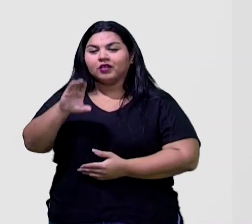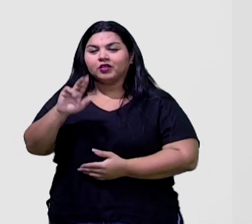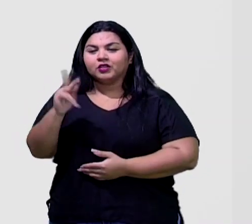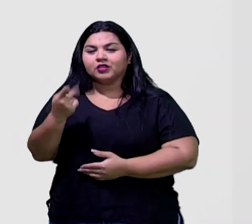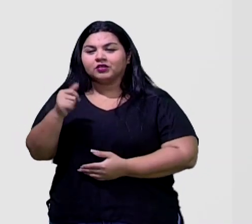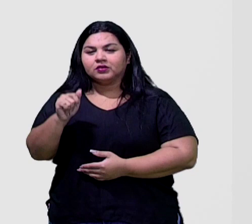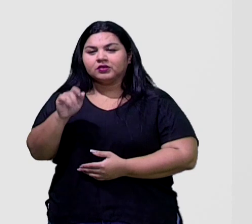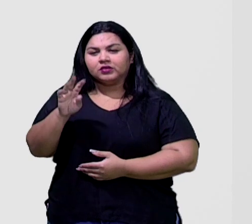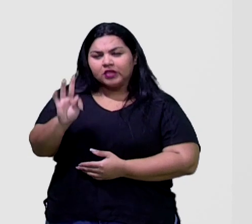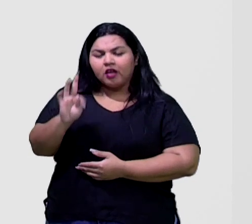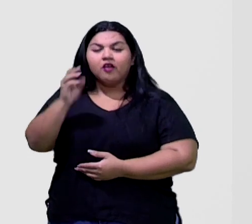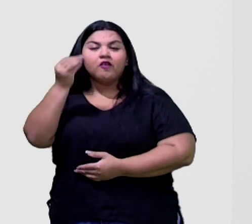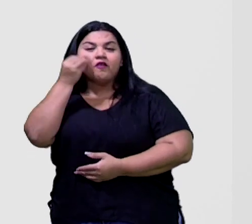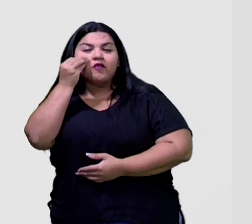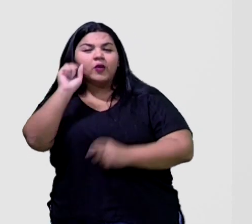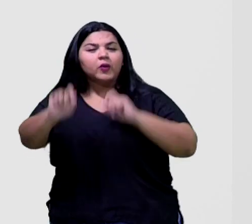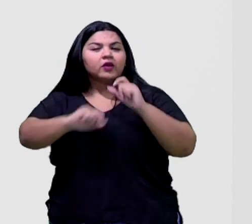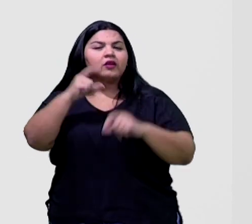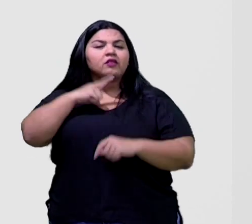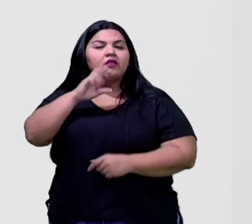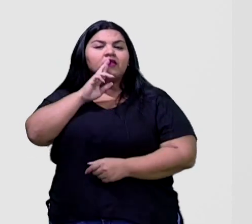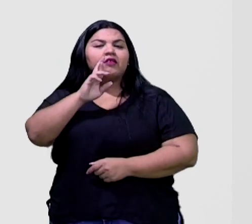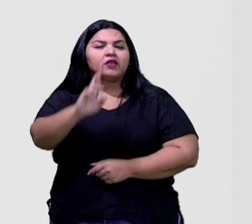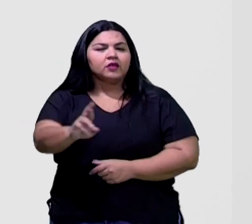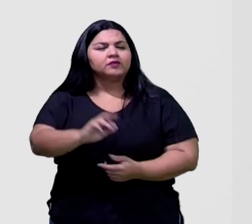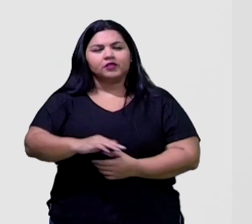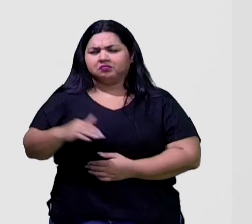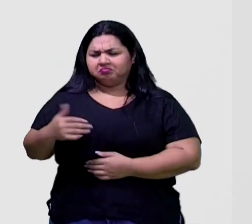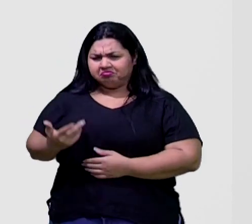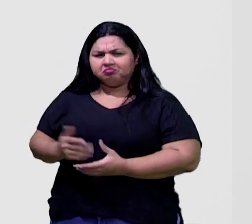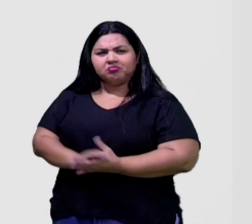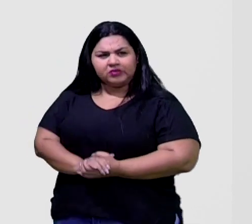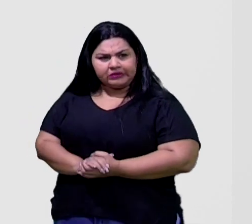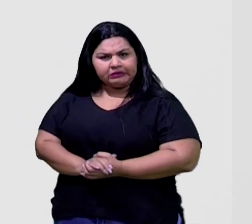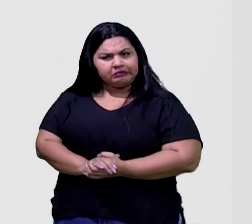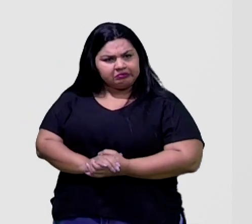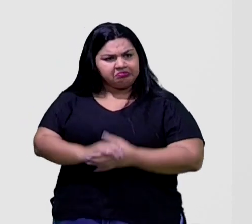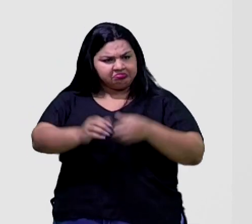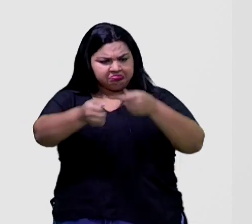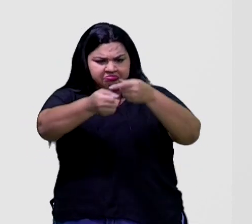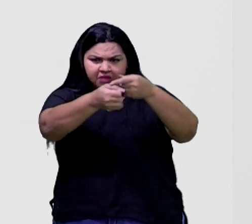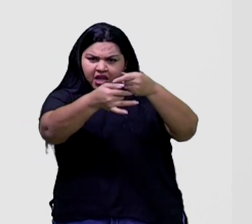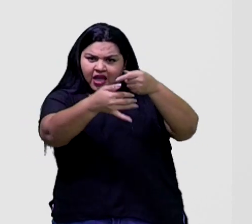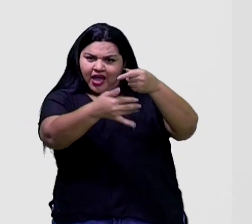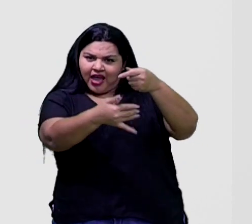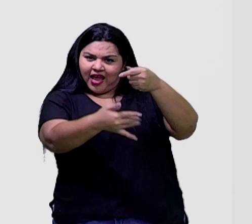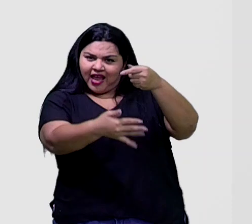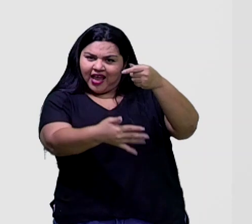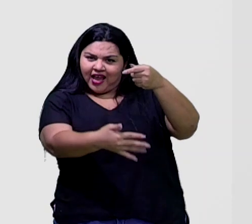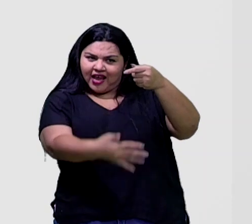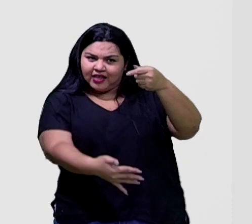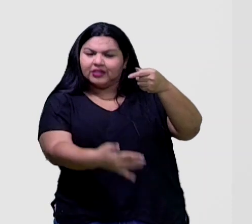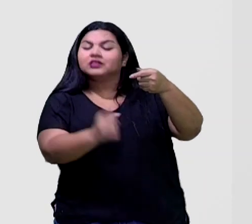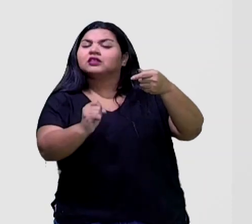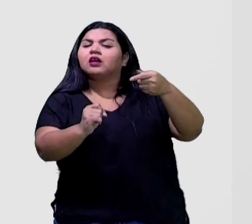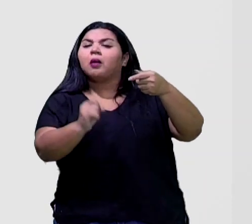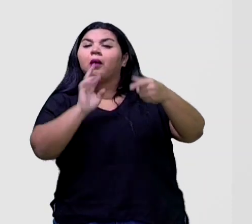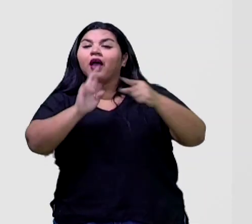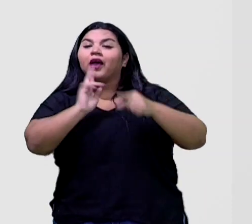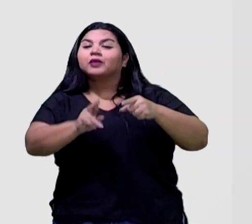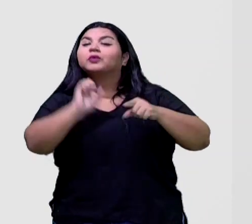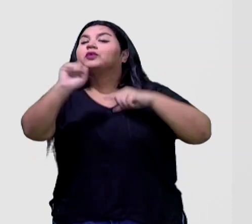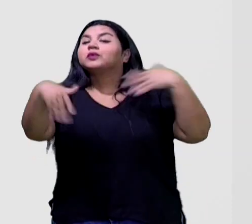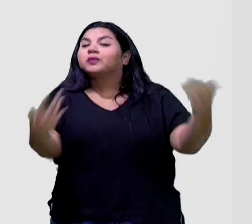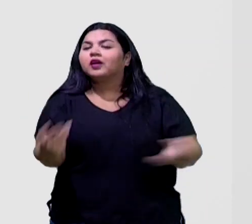que a gente tem de respostas. Olha só, tô gostando de ver, a maioria tá dizendo aí que é a alternativa 3,